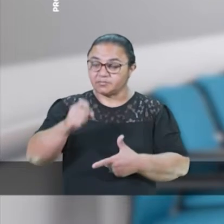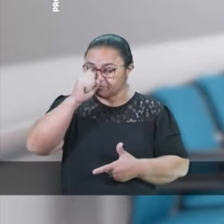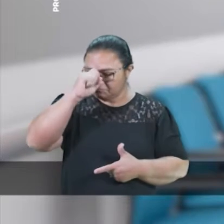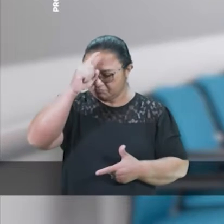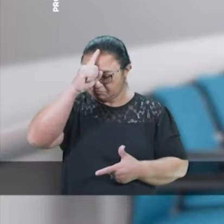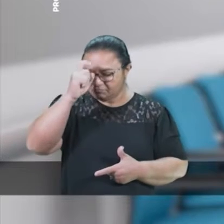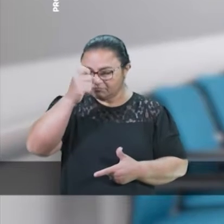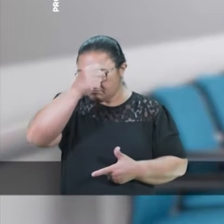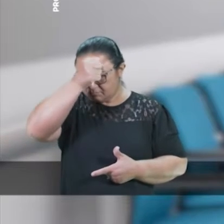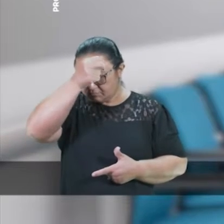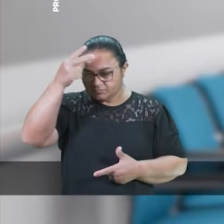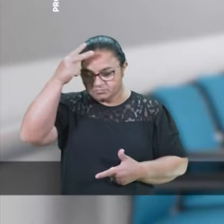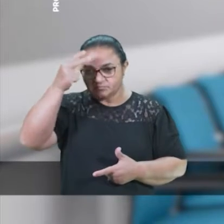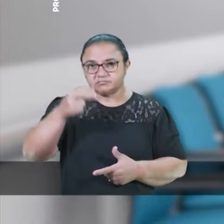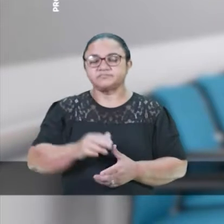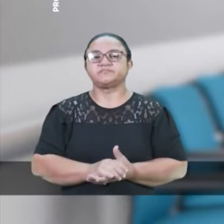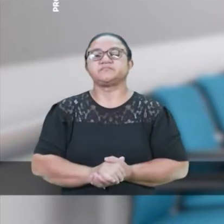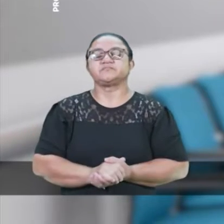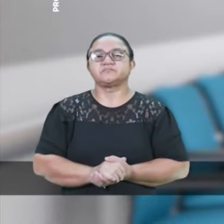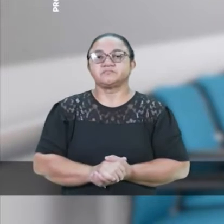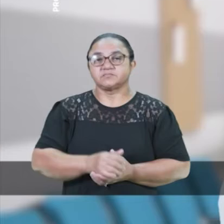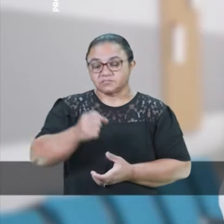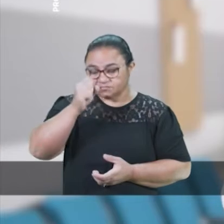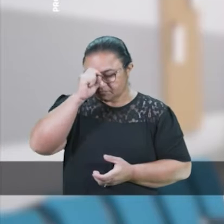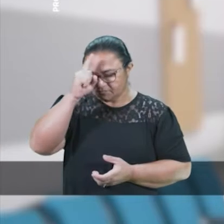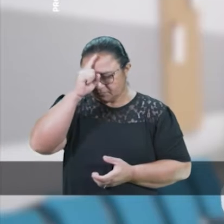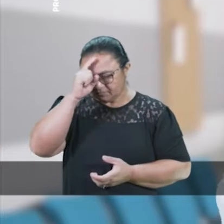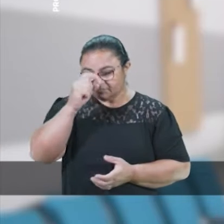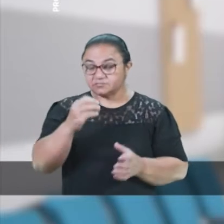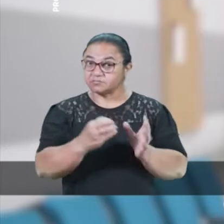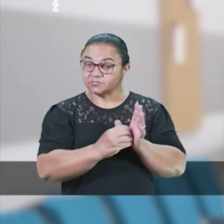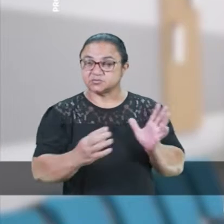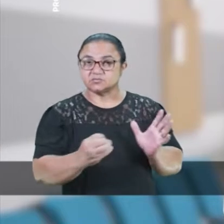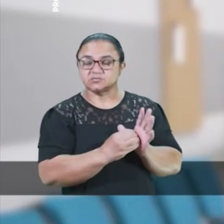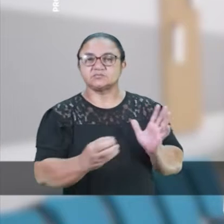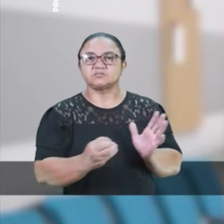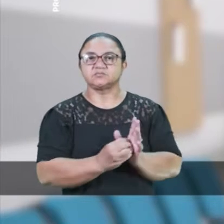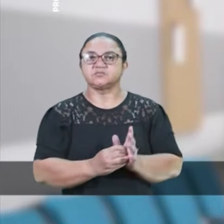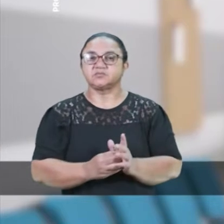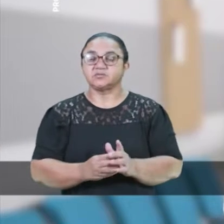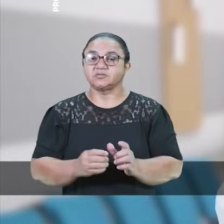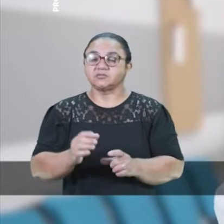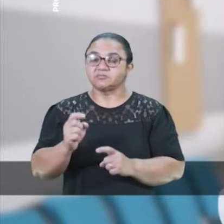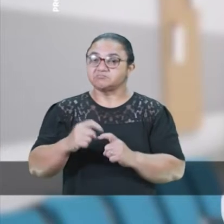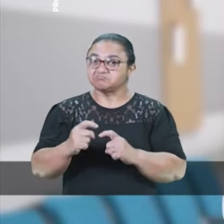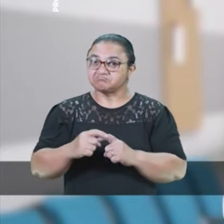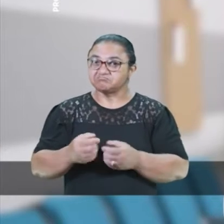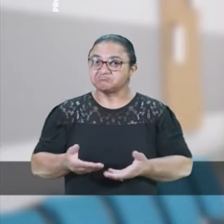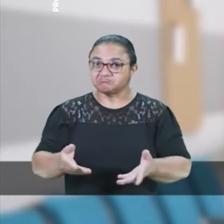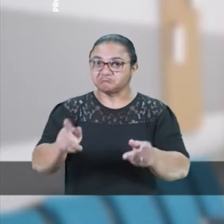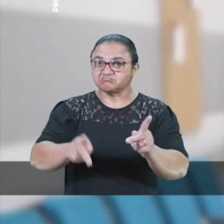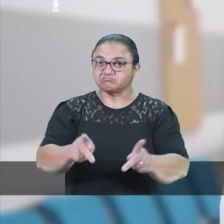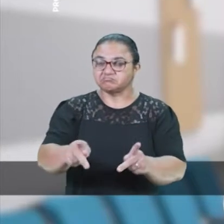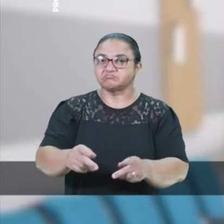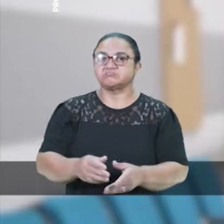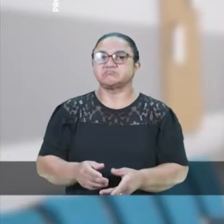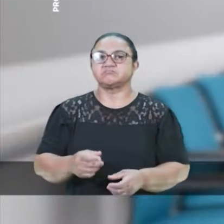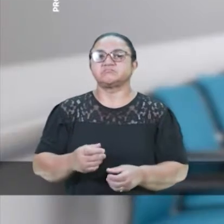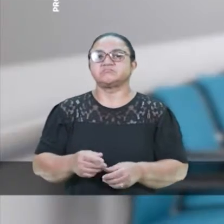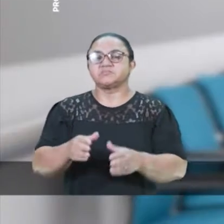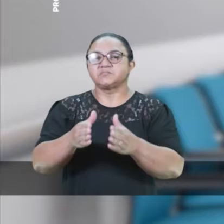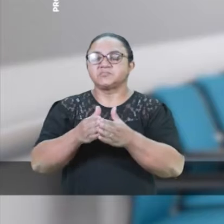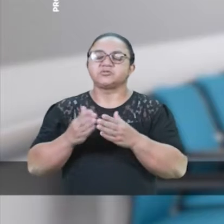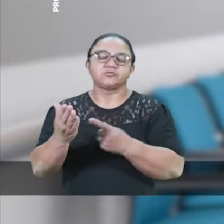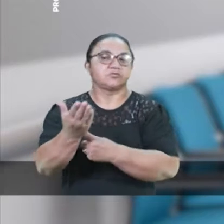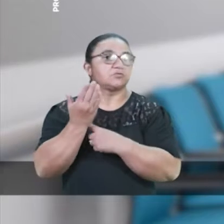do Hospital Municipal Modesto de Carvalho. O hospital deveria ser referência no atendimento médico na nossa cidade.